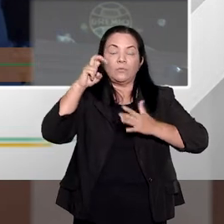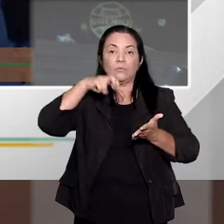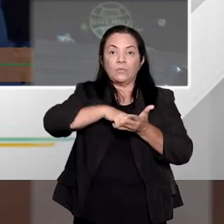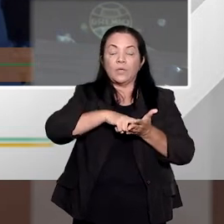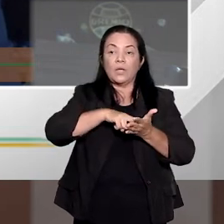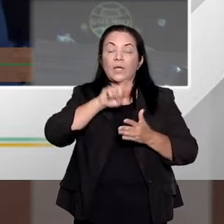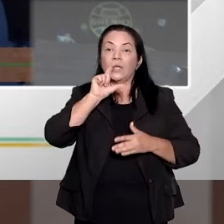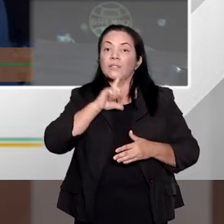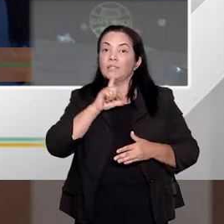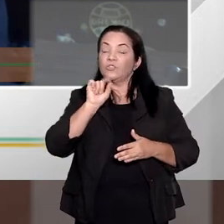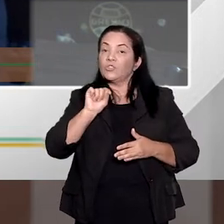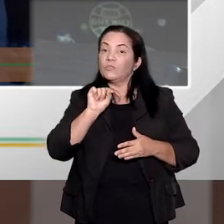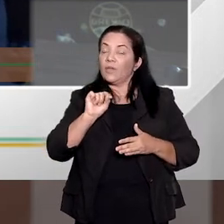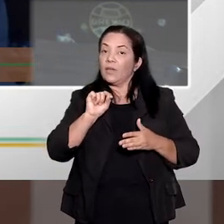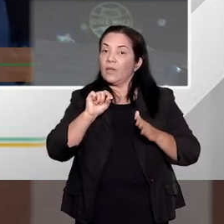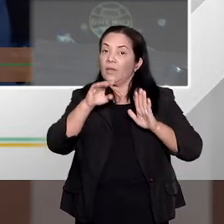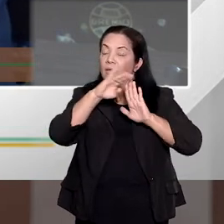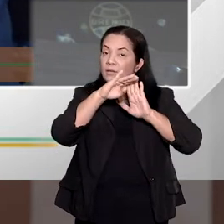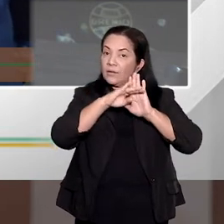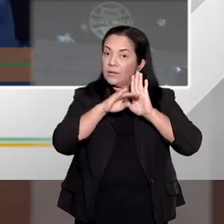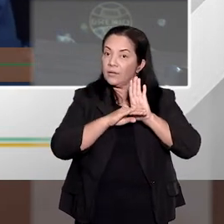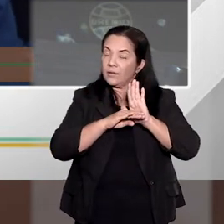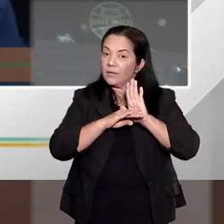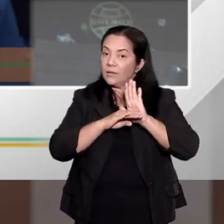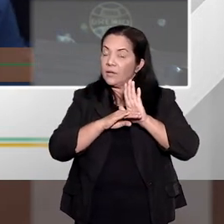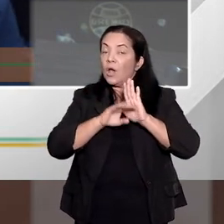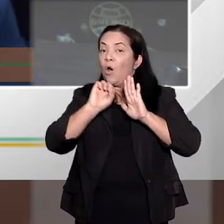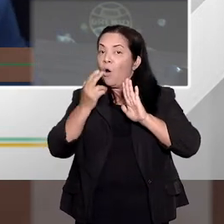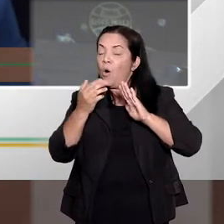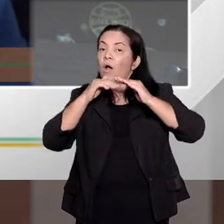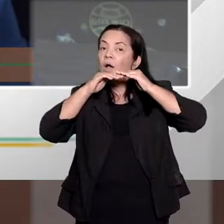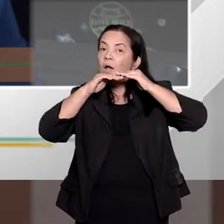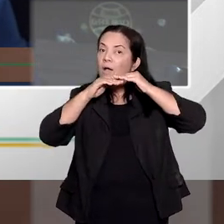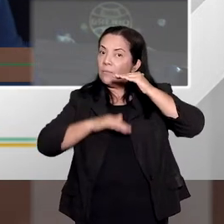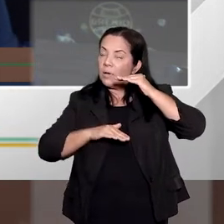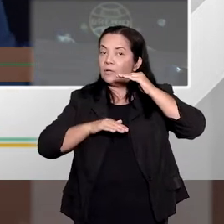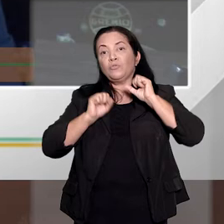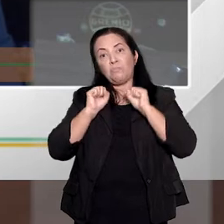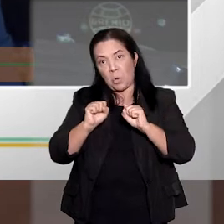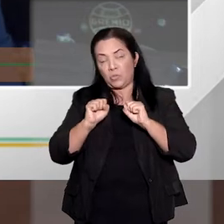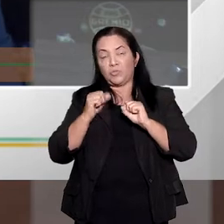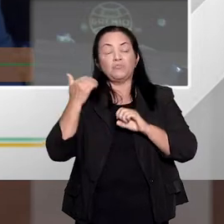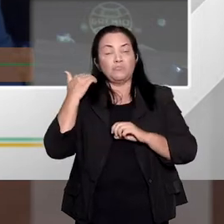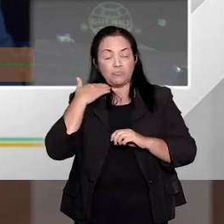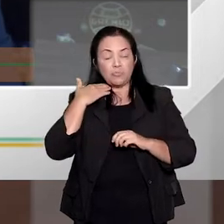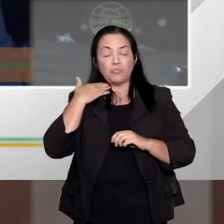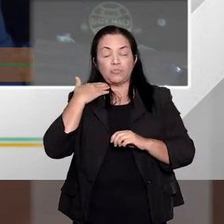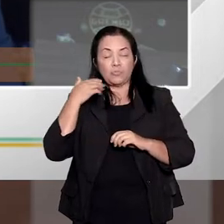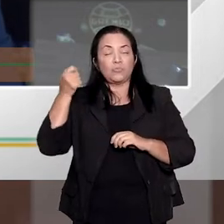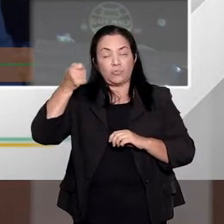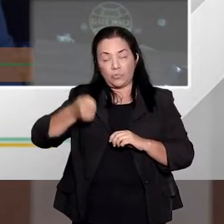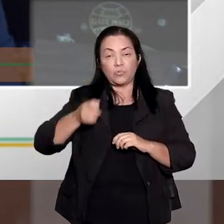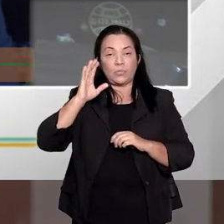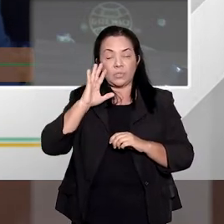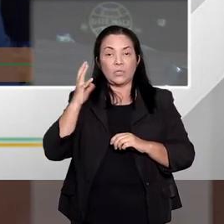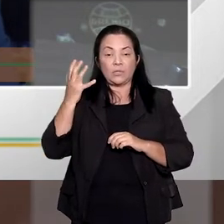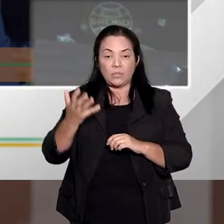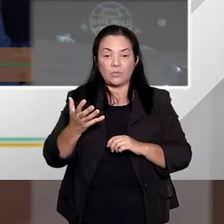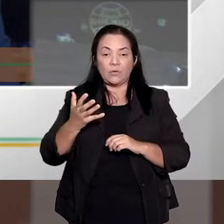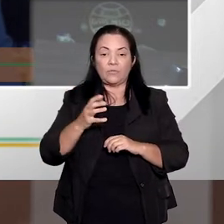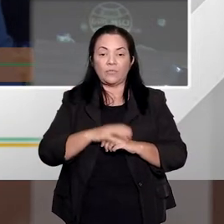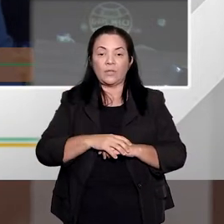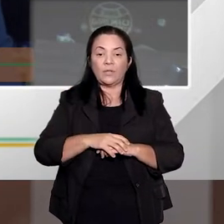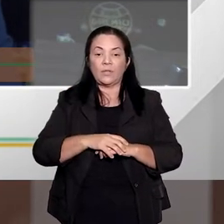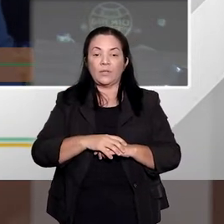causa de diminuição da pena, a pena pode ficar abaixo do mínimo, isso na terceira fase de fixação da pena. Vamos